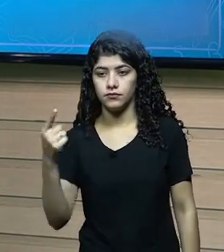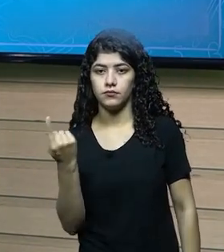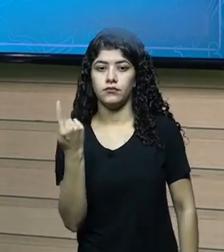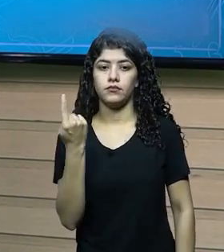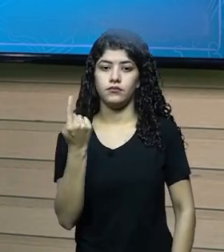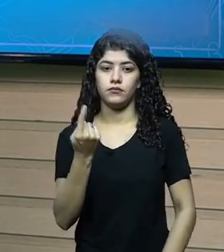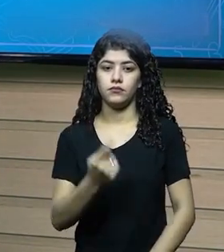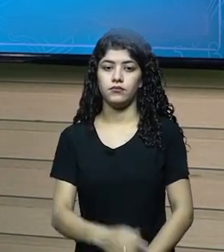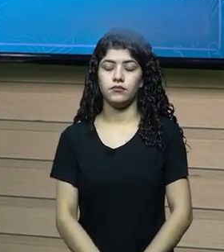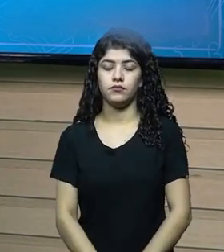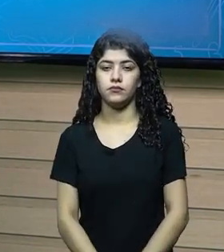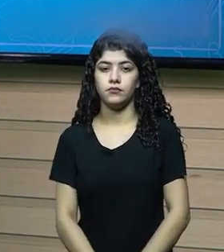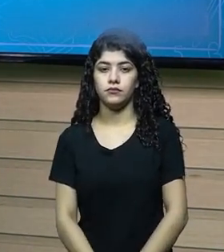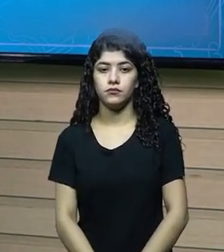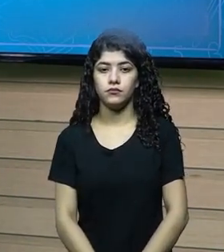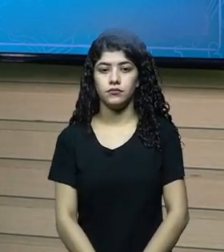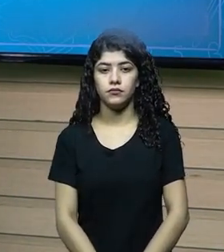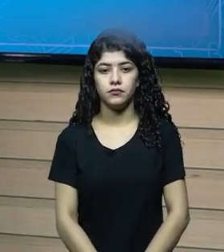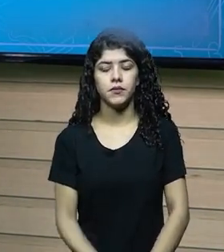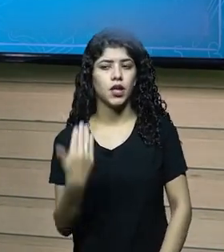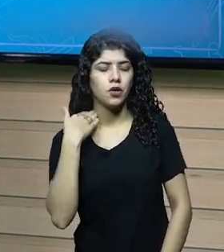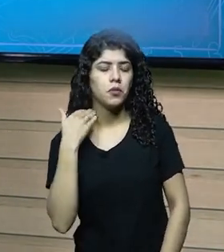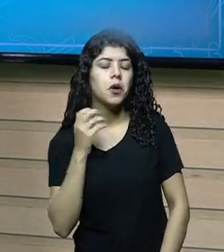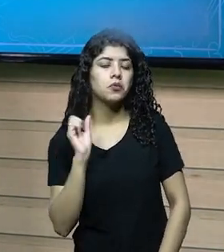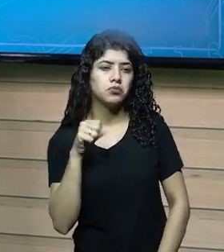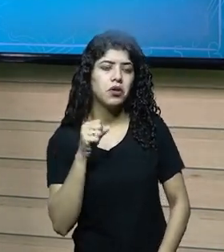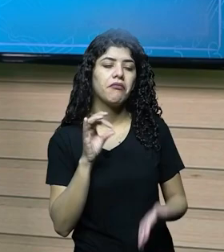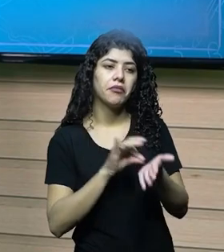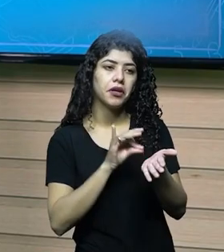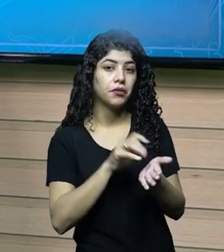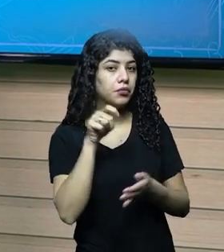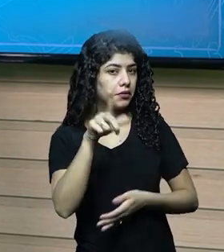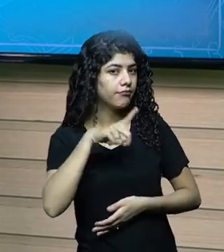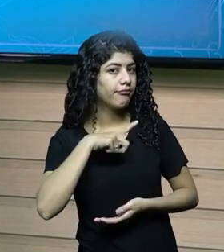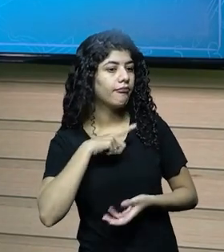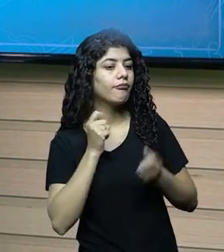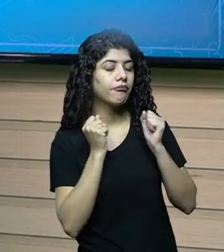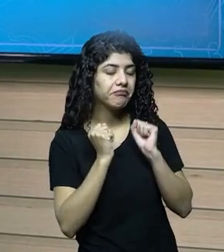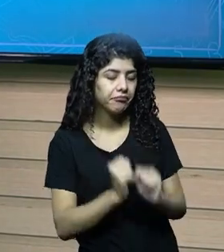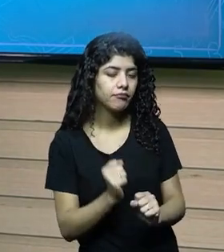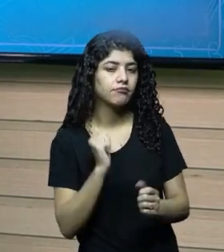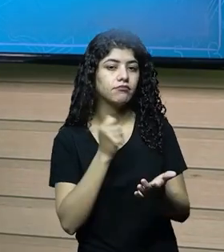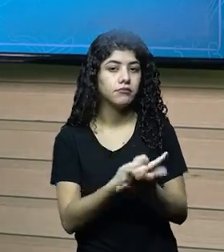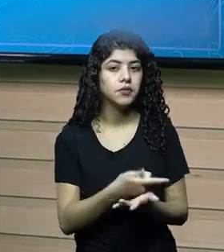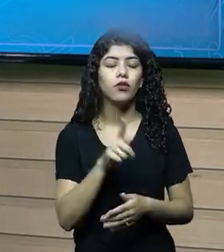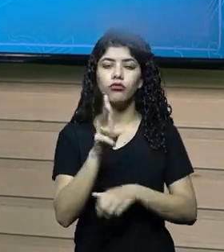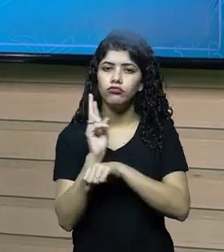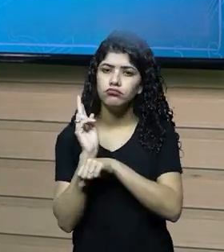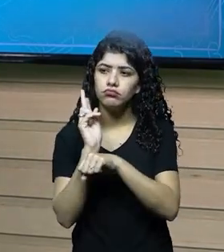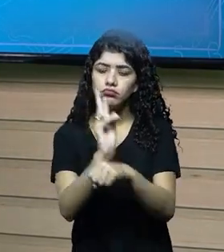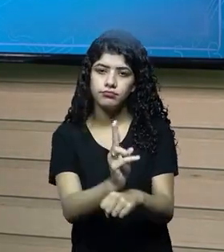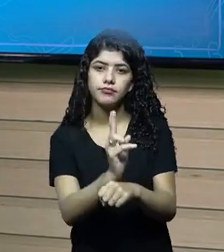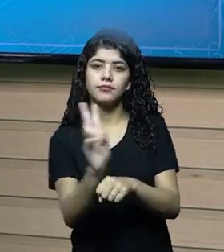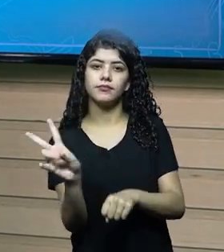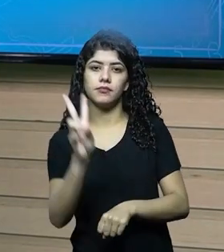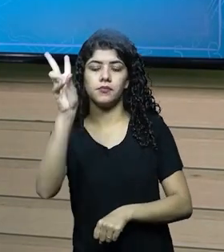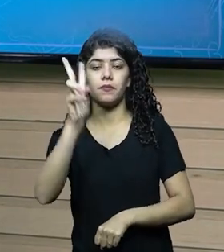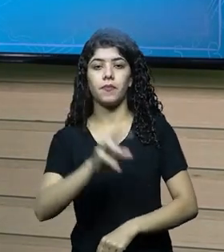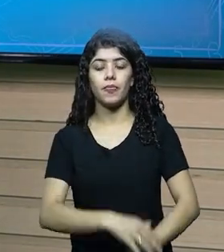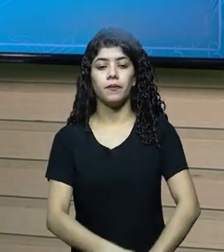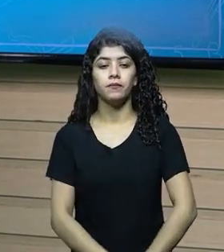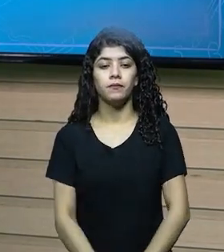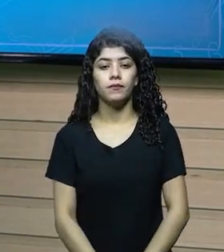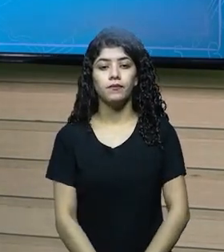terreno duas vezes, não sobra dinheiro. O banco disse, é verdade, você tem dinheiro para pagar, então eu vou lhe emprestar mais, vou lhe emprestar 200